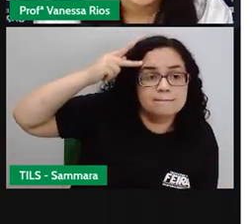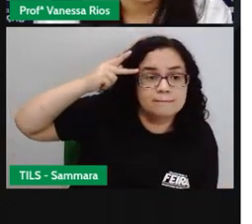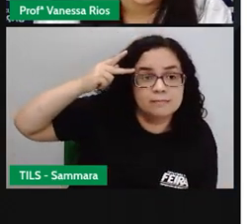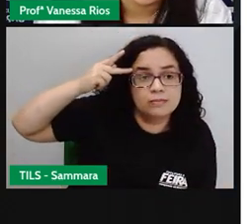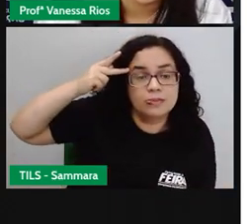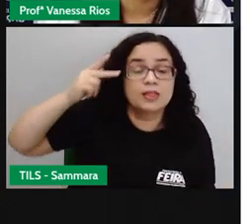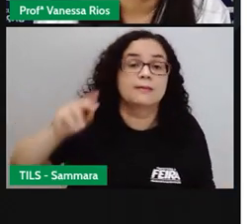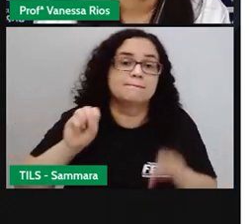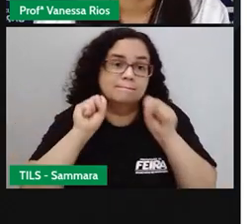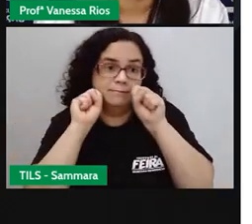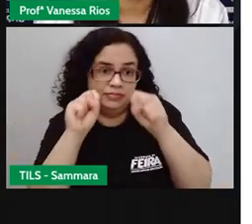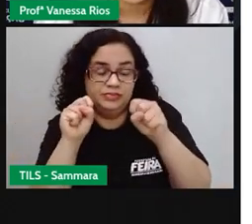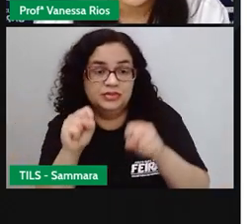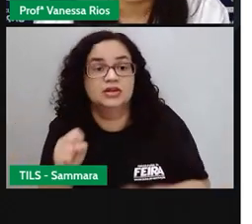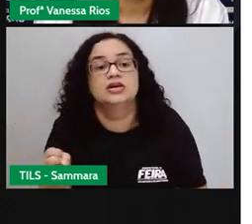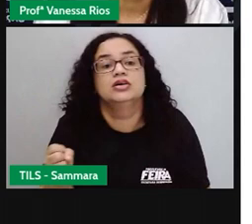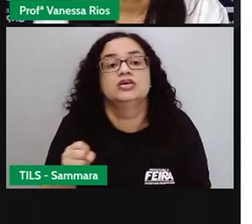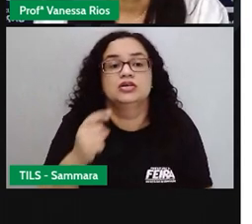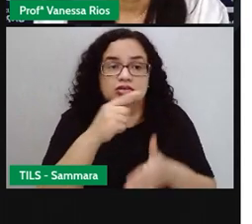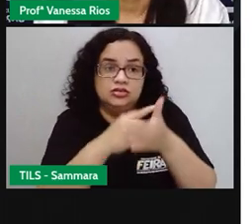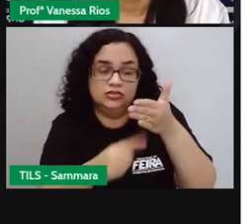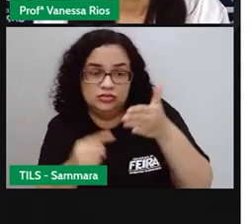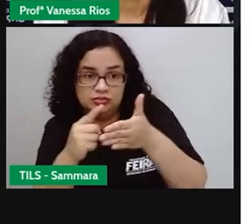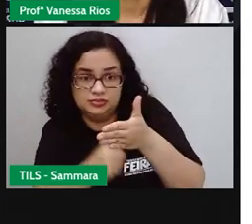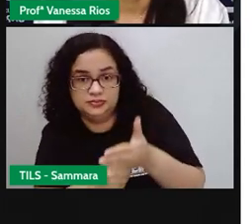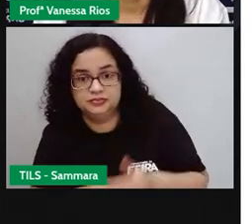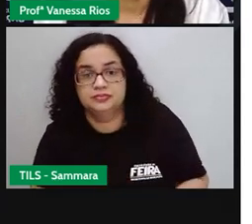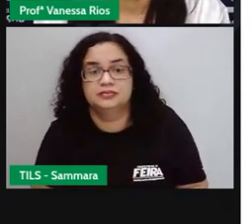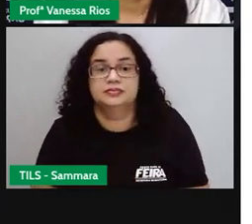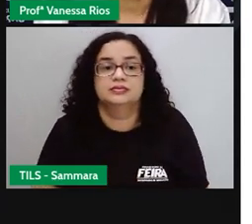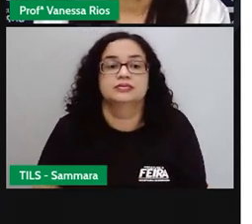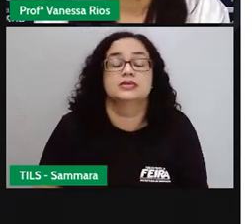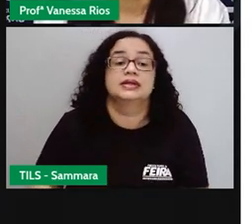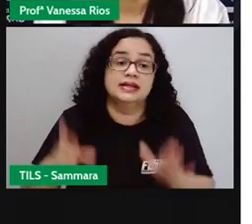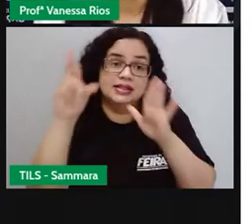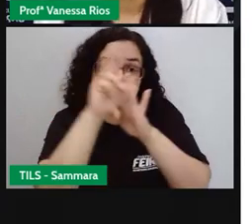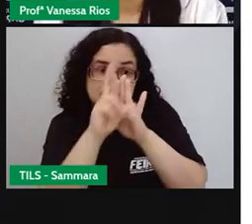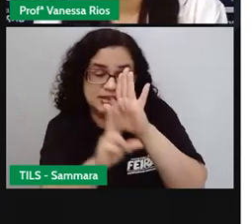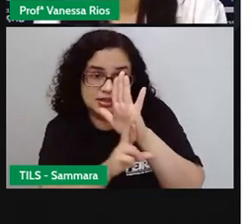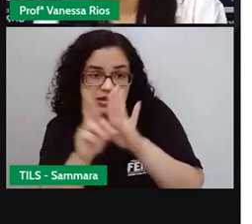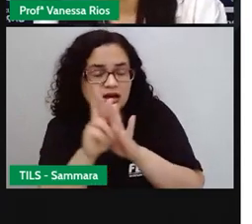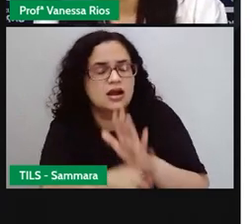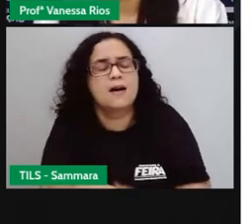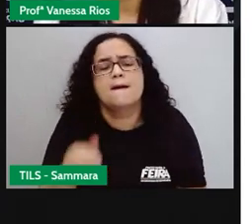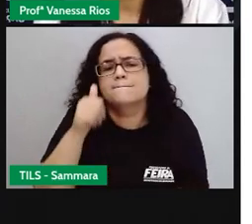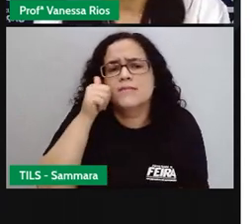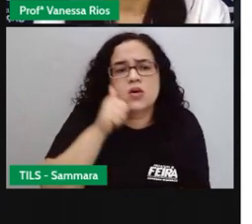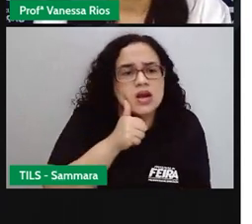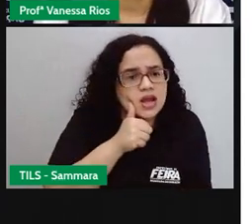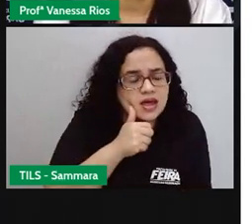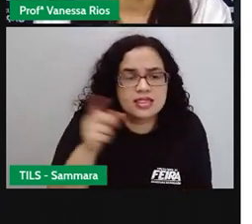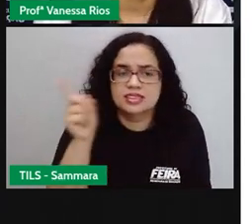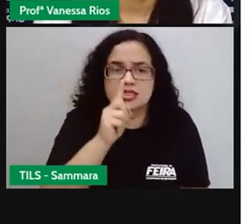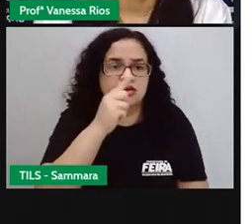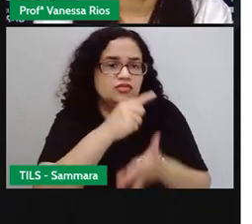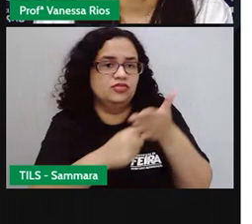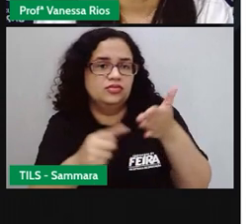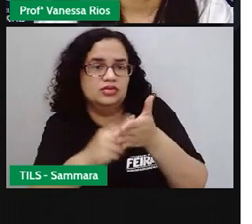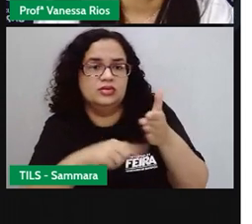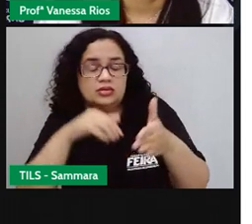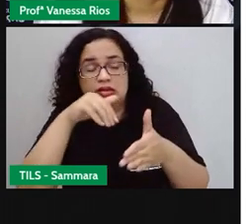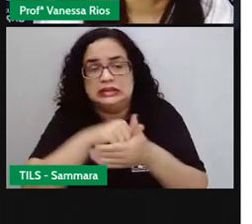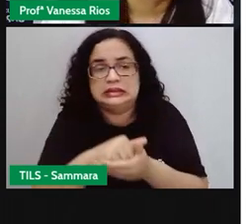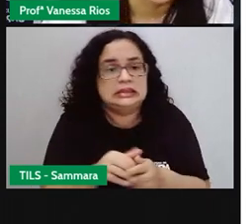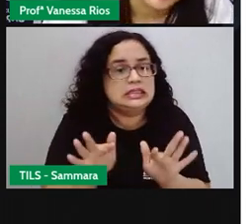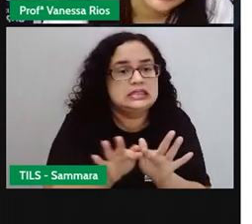Atualmente que podem votar. Então, assim, as regras de que mulher não vota, que a pessoa que tem um poder